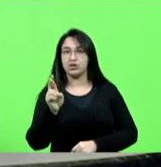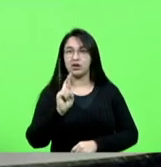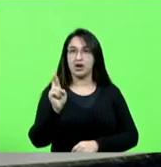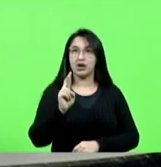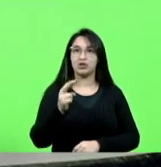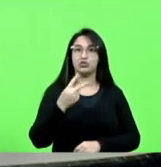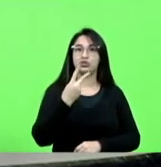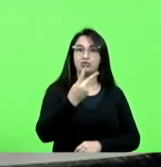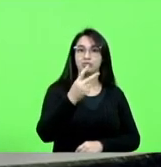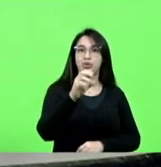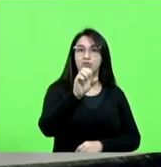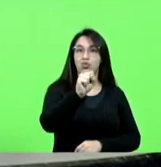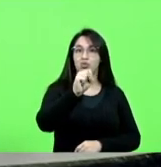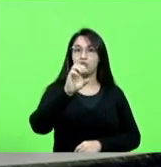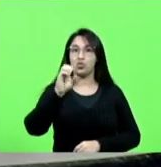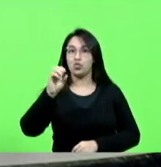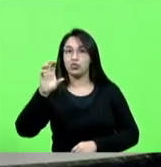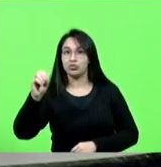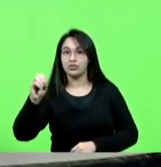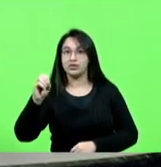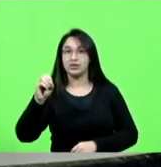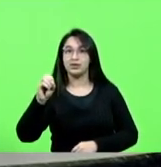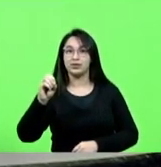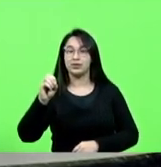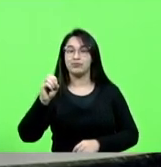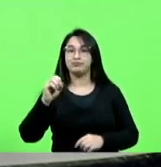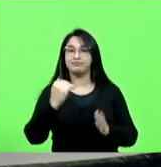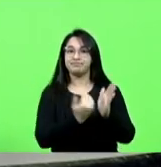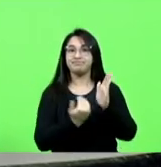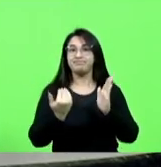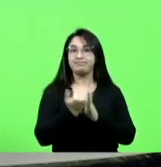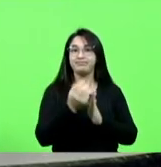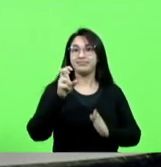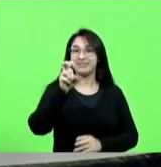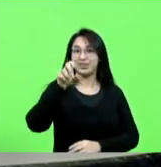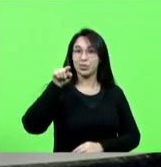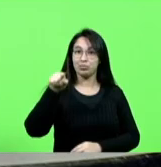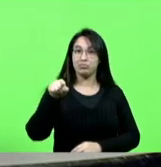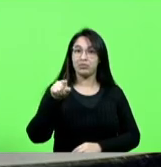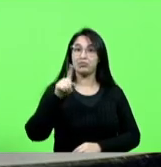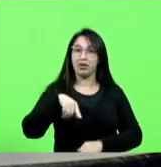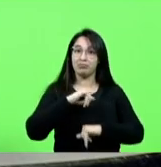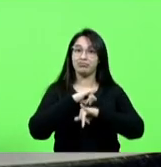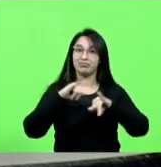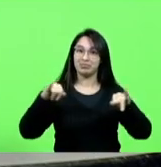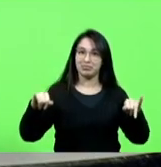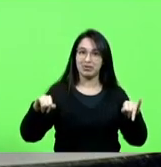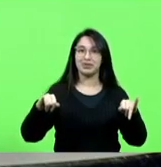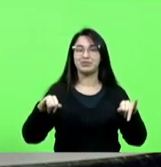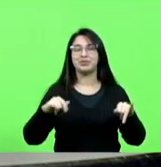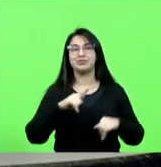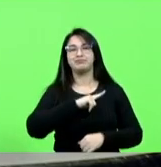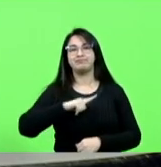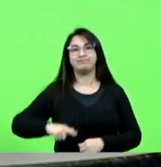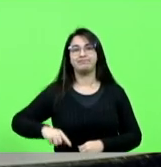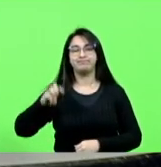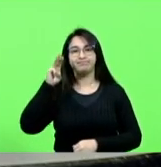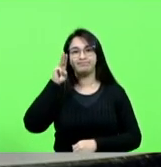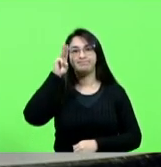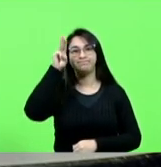2.800 para 5.000. Este é o anúncio promovido pelo governador Moisés.